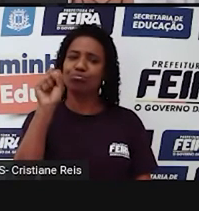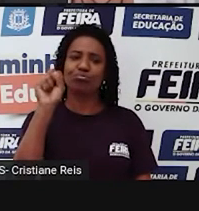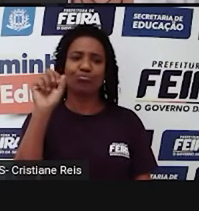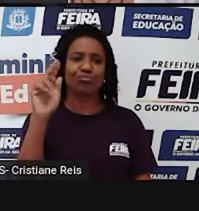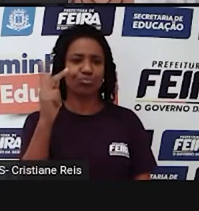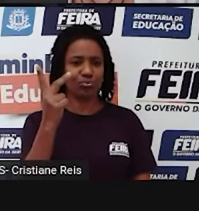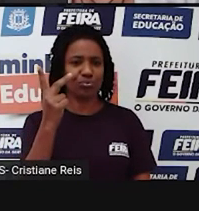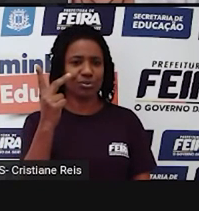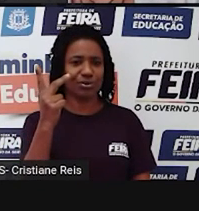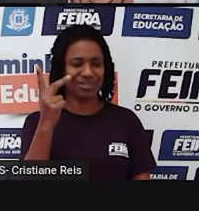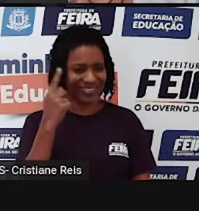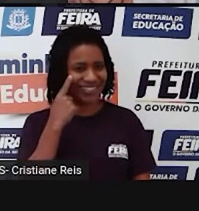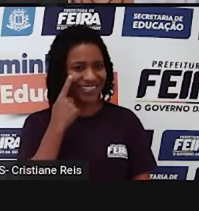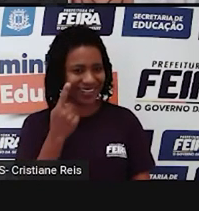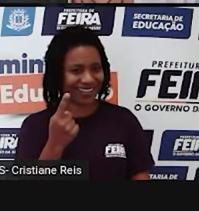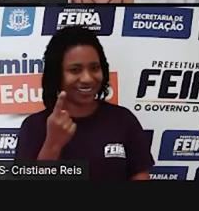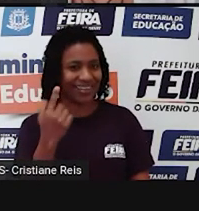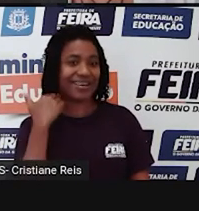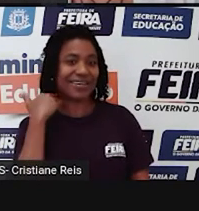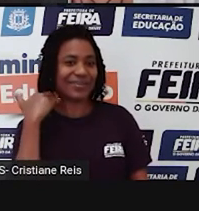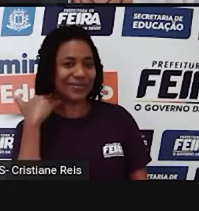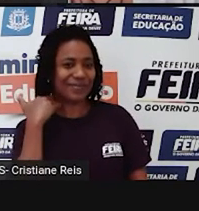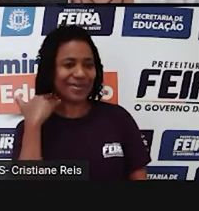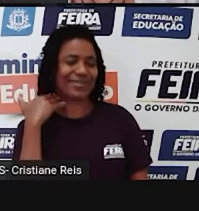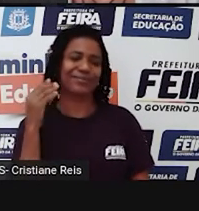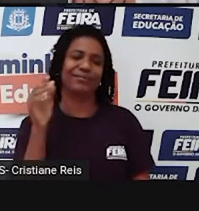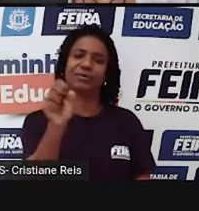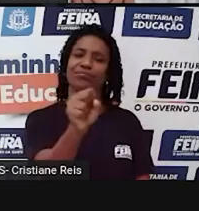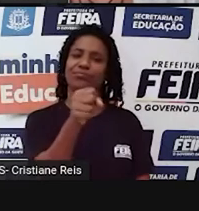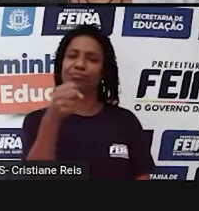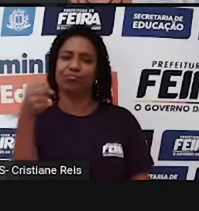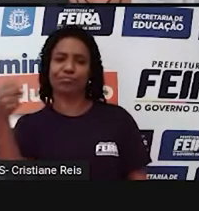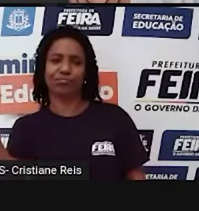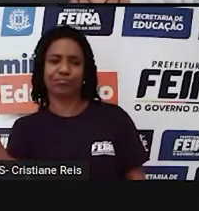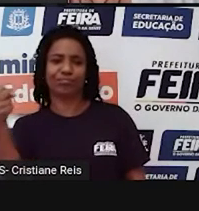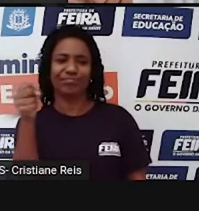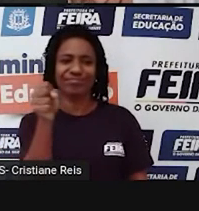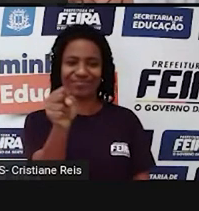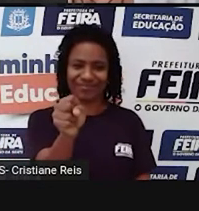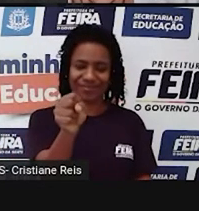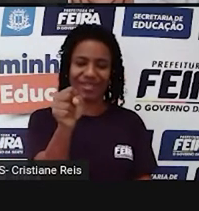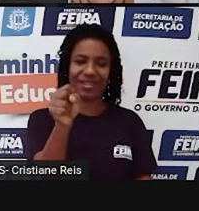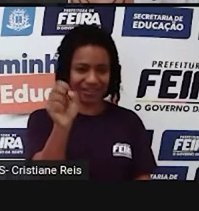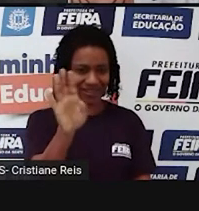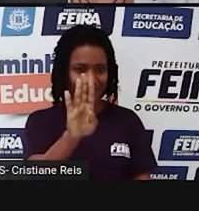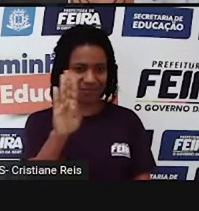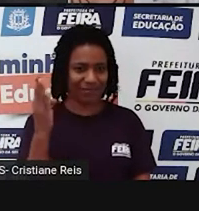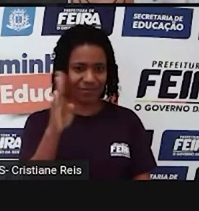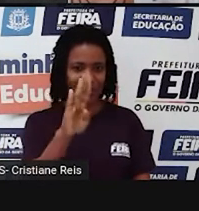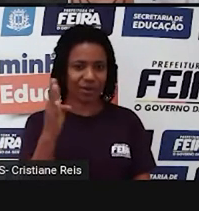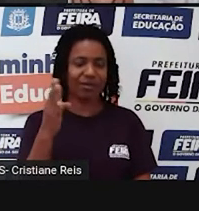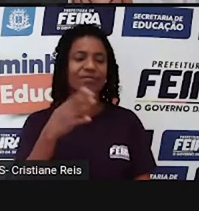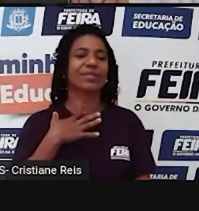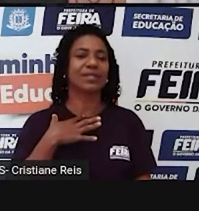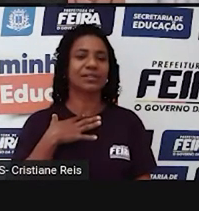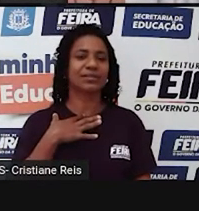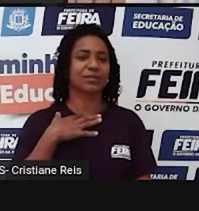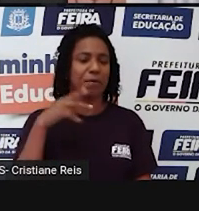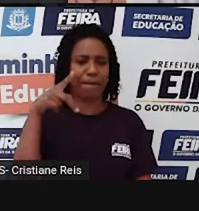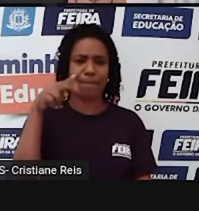geralmente em portas de banco a gente encontra né? Logo a gente tem a vontade de fazer o que?